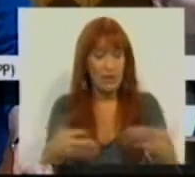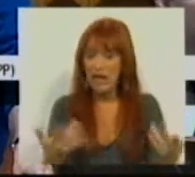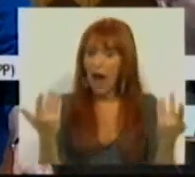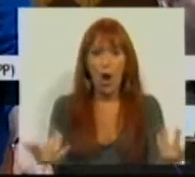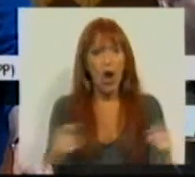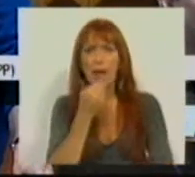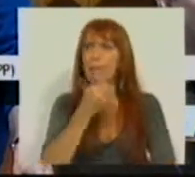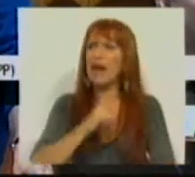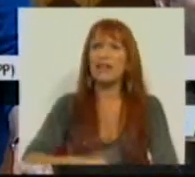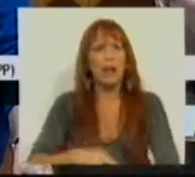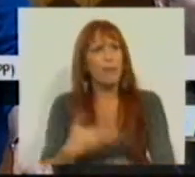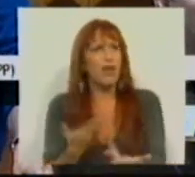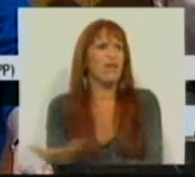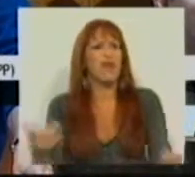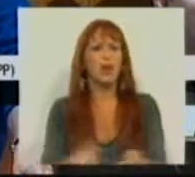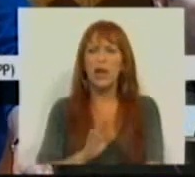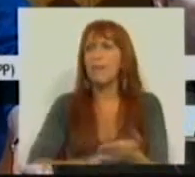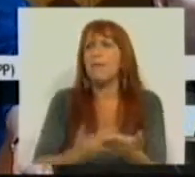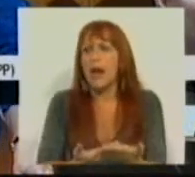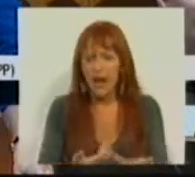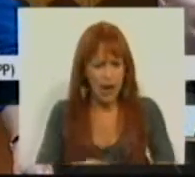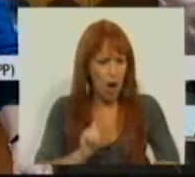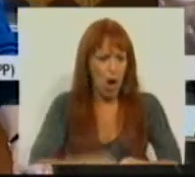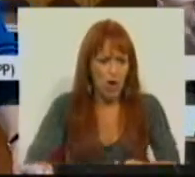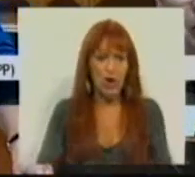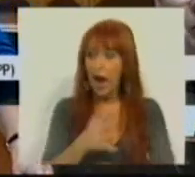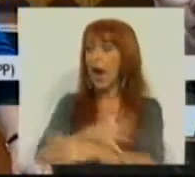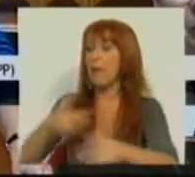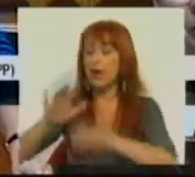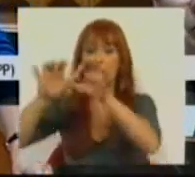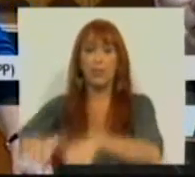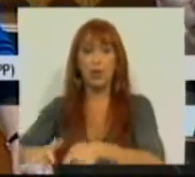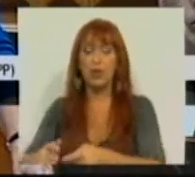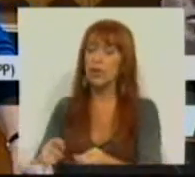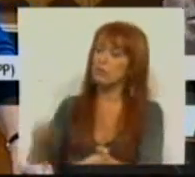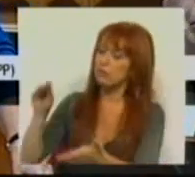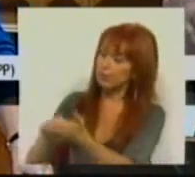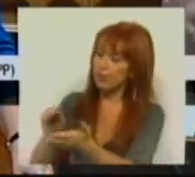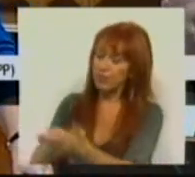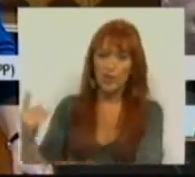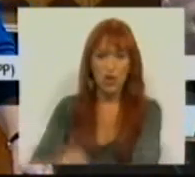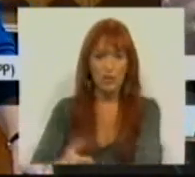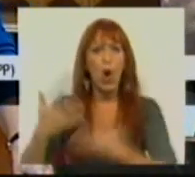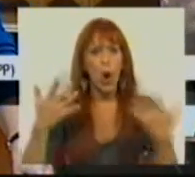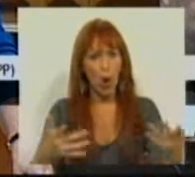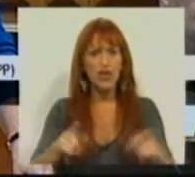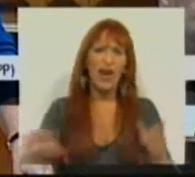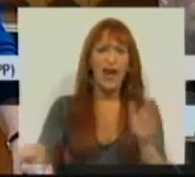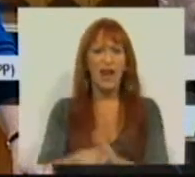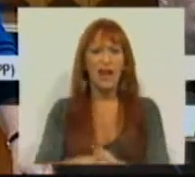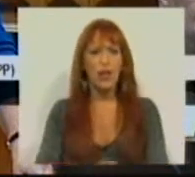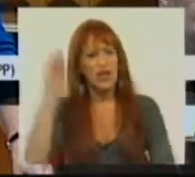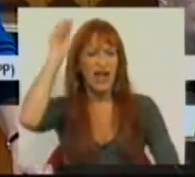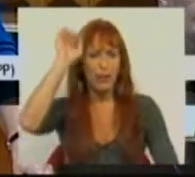agora de perder o seu tempo a interpretar aquilo que a maioria parlamentar forçou e hoje é a lei